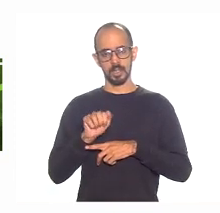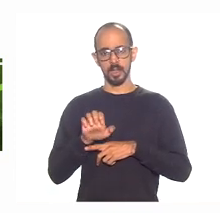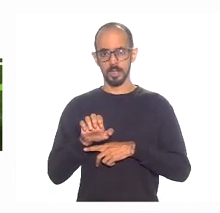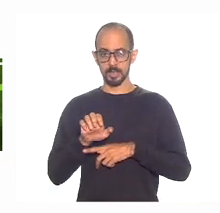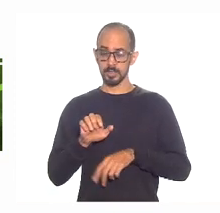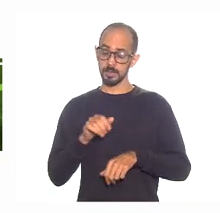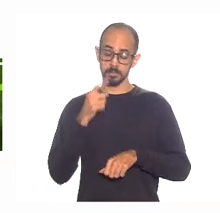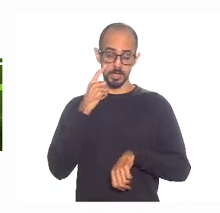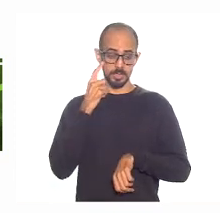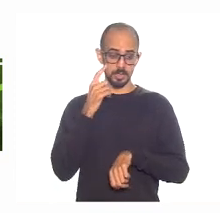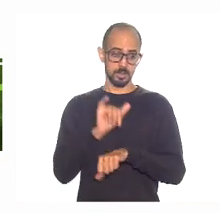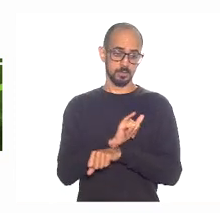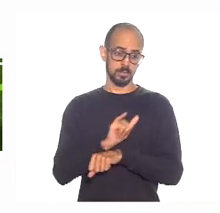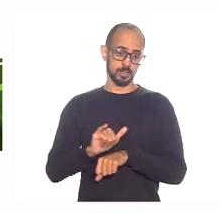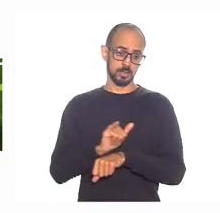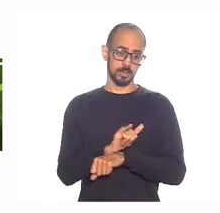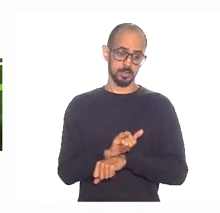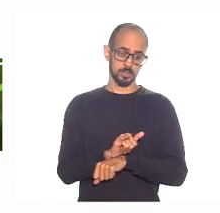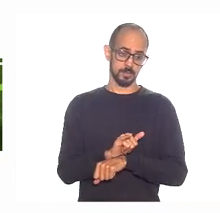Pode ir.